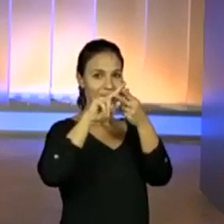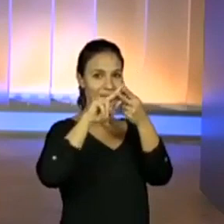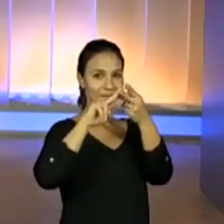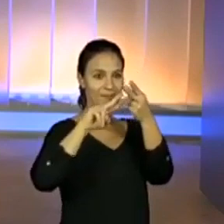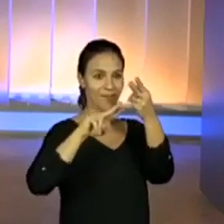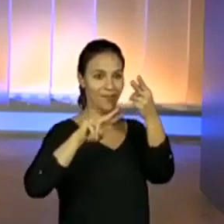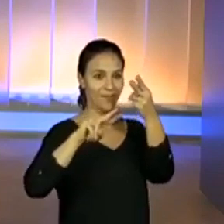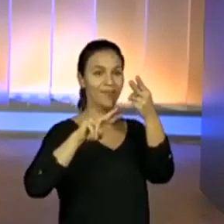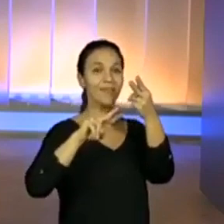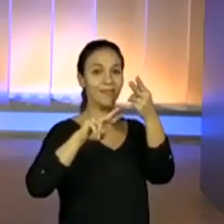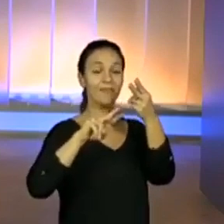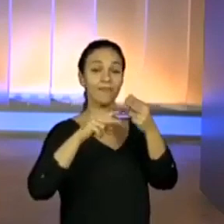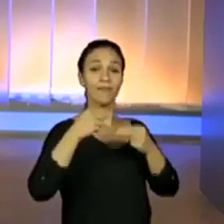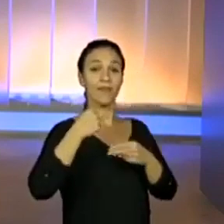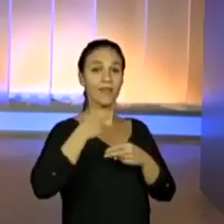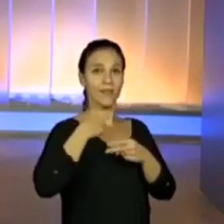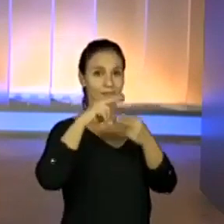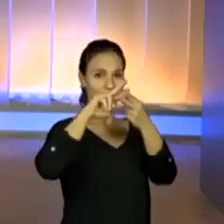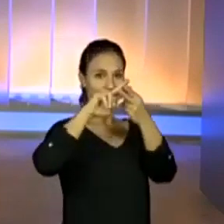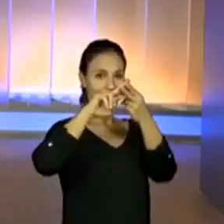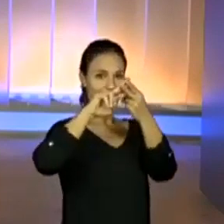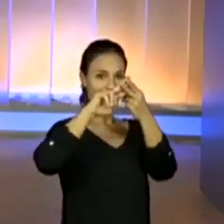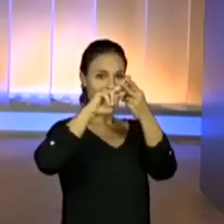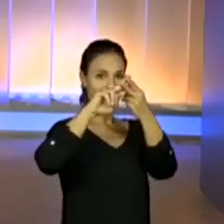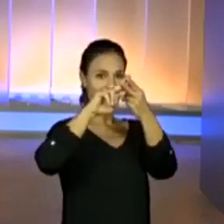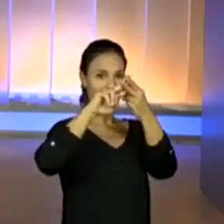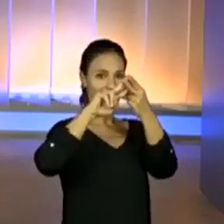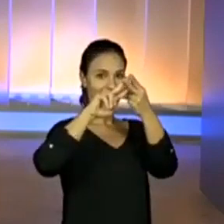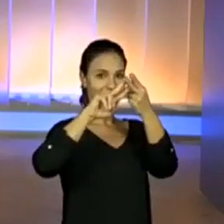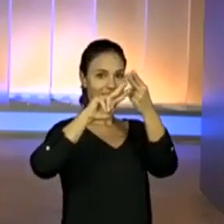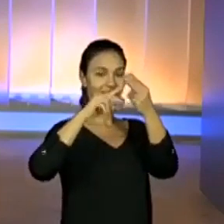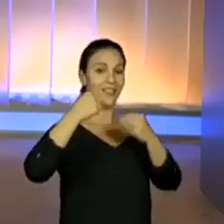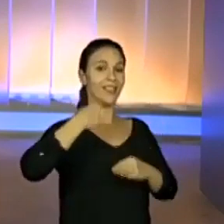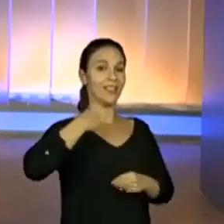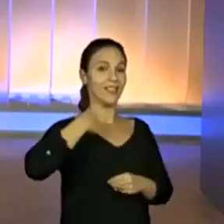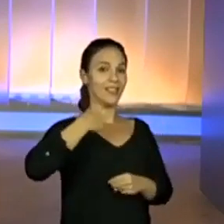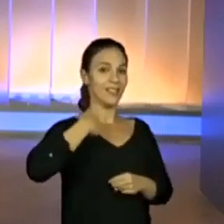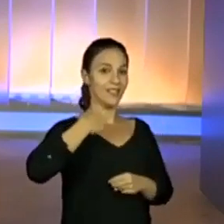Hashtag sou multiplicador. Olha, vamos lá. Estou olhando aqui. Hashtag.